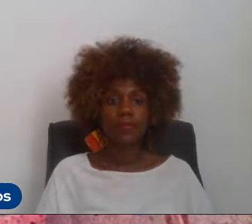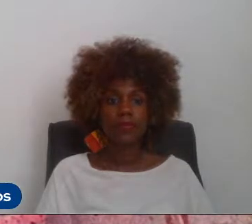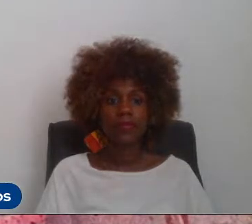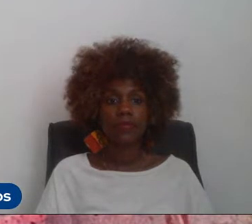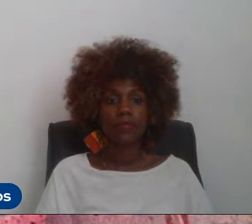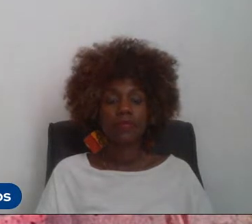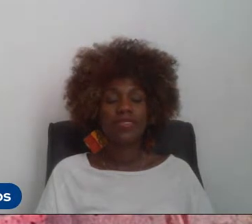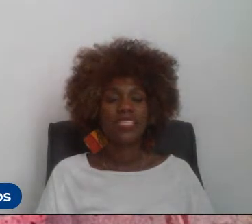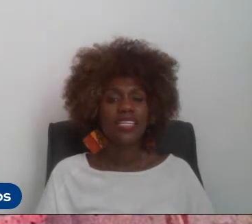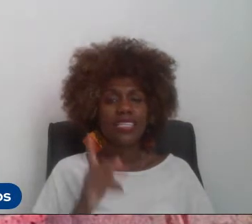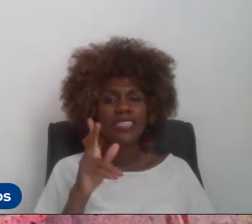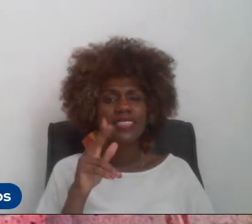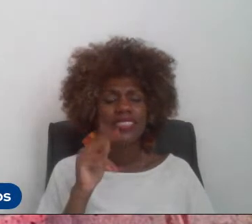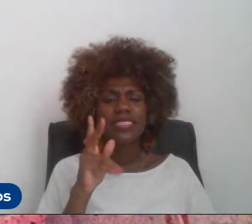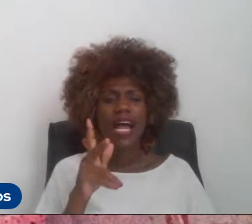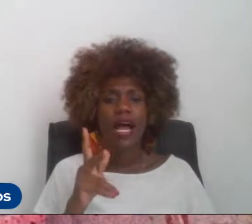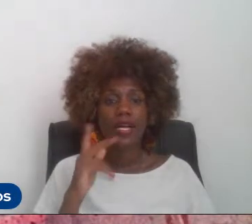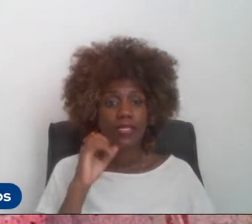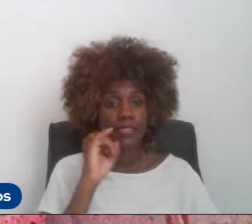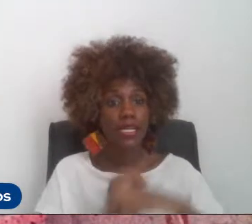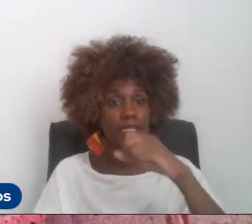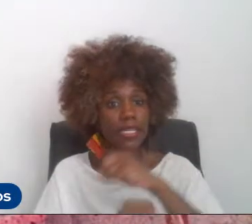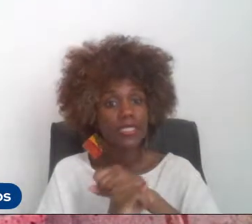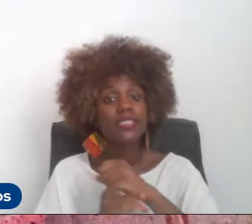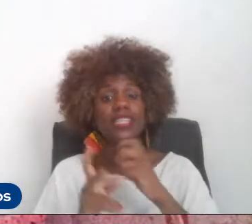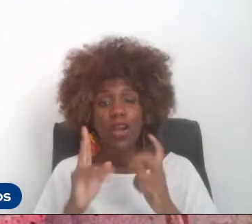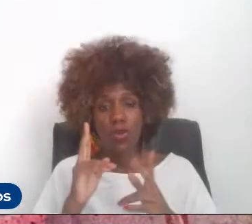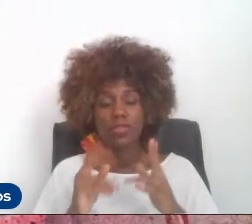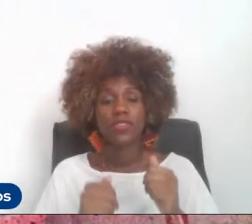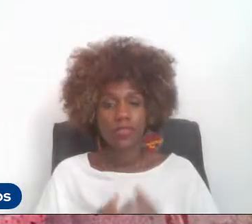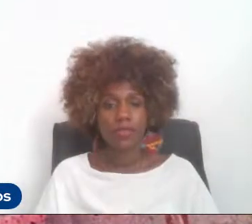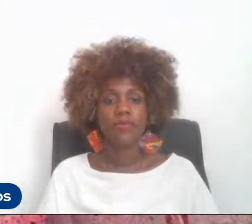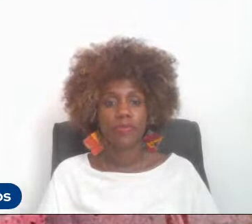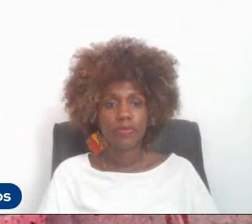presidência, ou você me deu a presidência, as diretorias